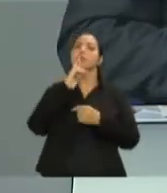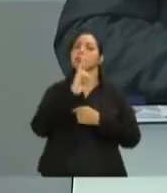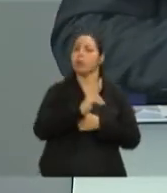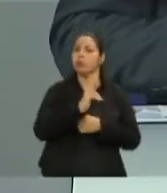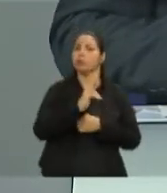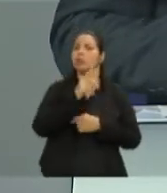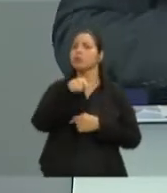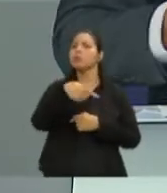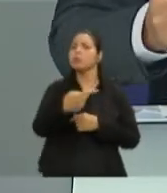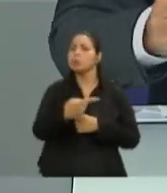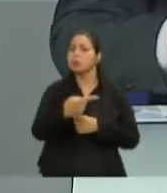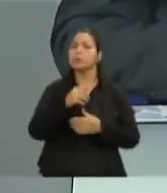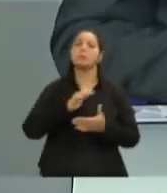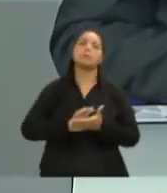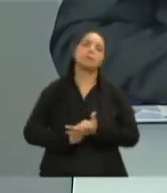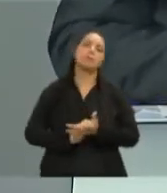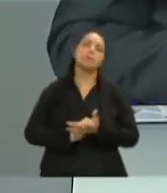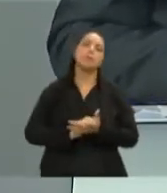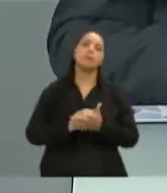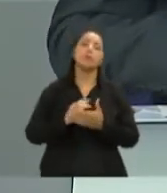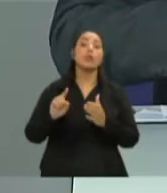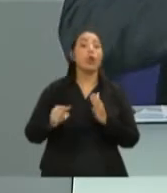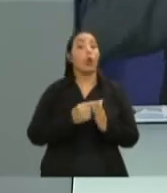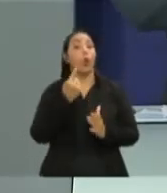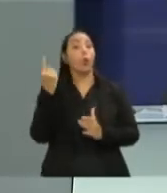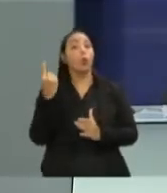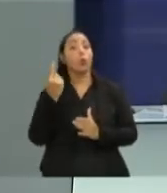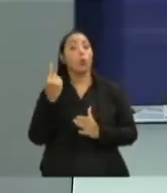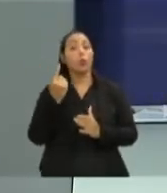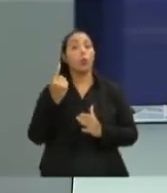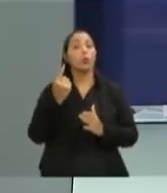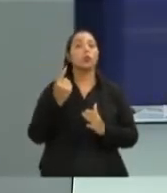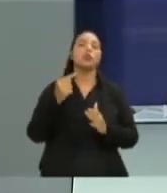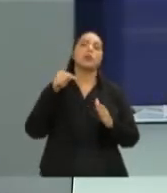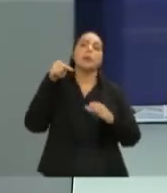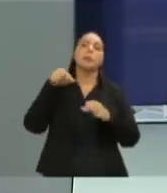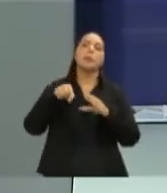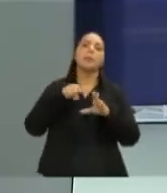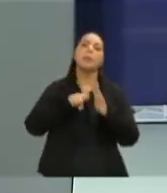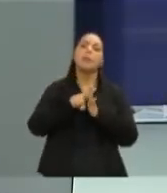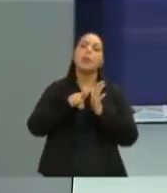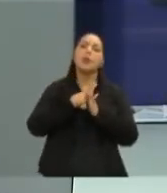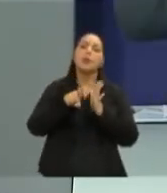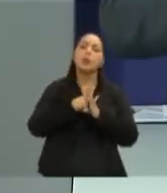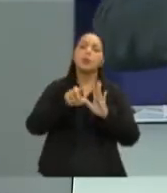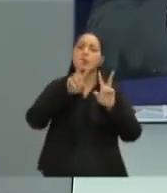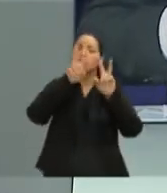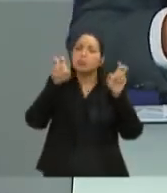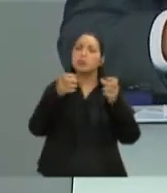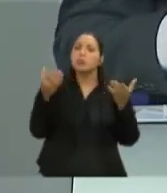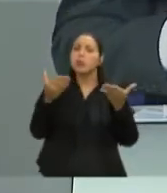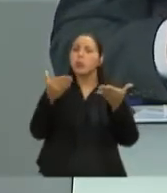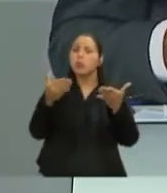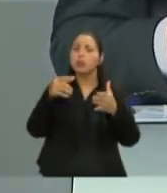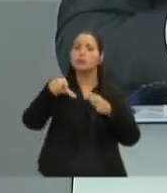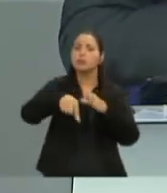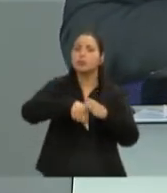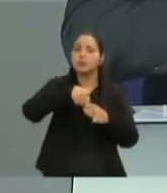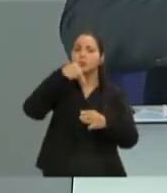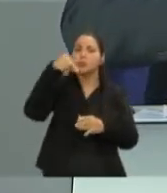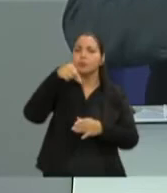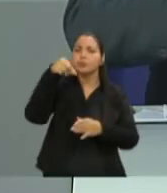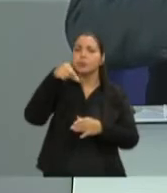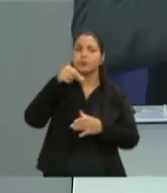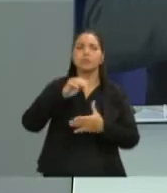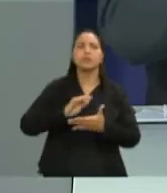Vamos à última rodada de perguntas desse bloco, mais uma vez com o tema sorteado. Tema dessa vez,